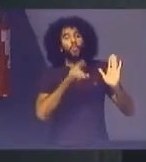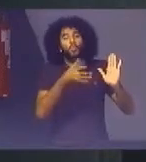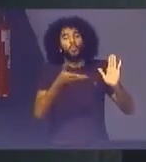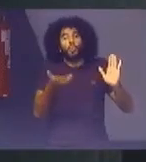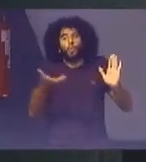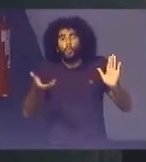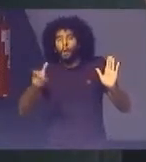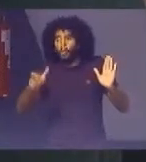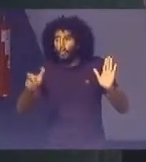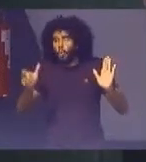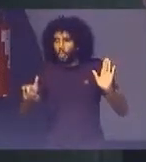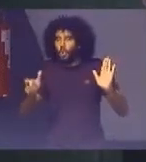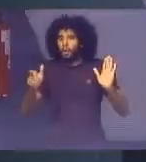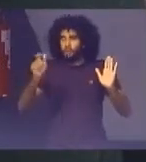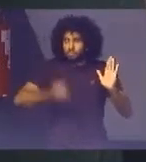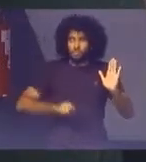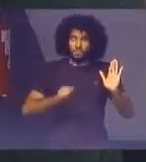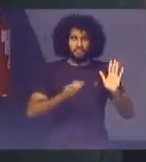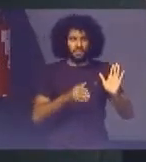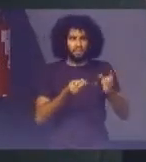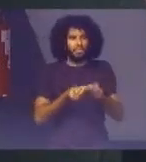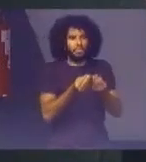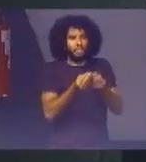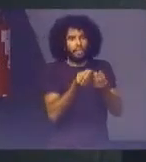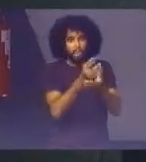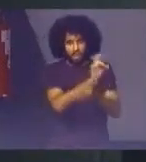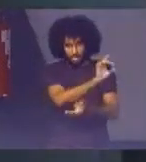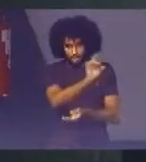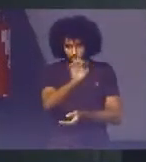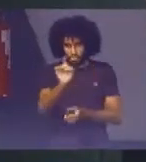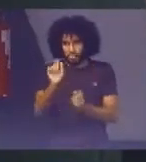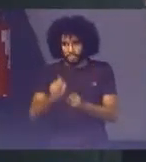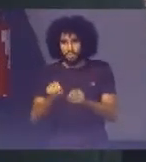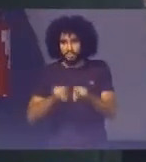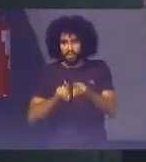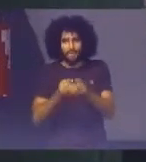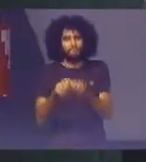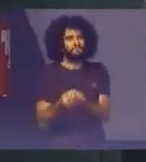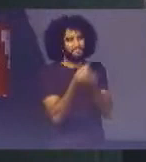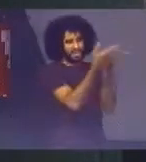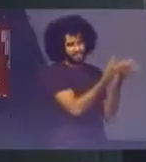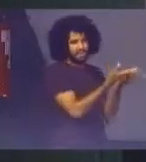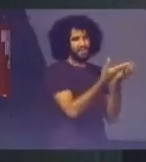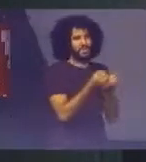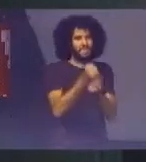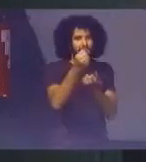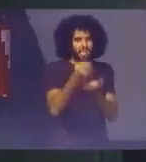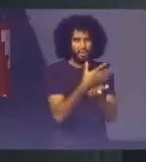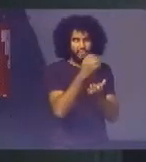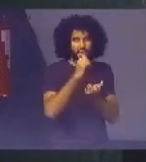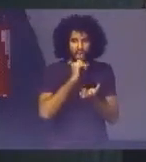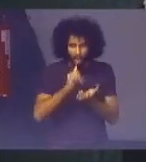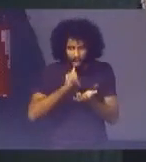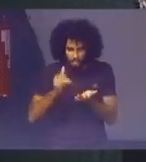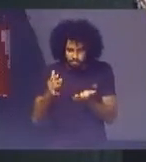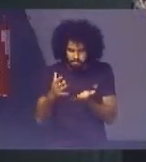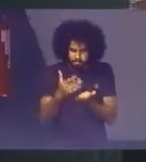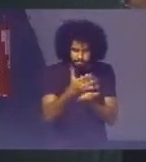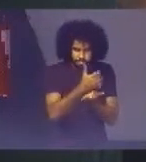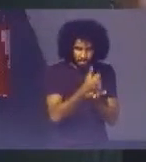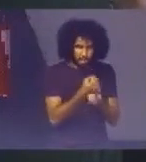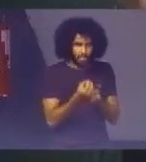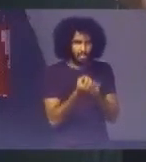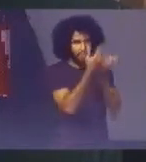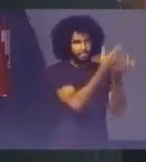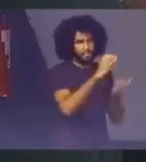acontecendo Certamente Isso é uma contribuição De todos vocês Que estão aqui E que tem Encaminhado dados Para o Conselho Nacional de